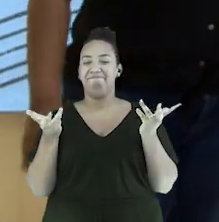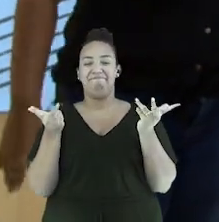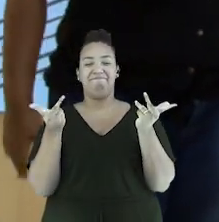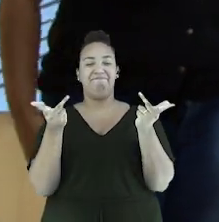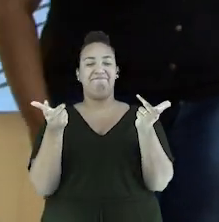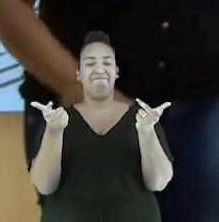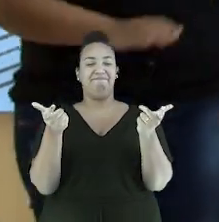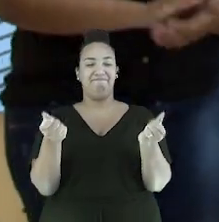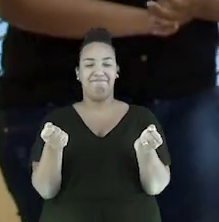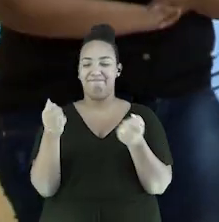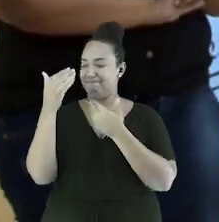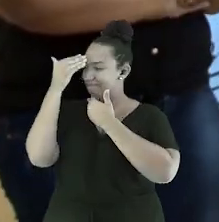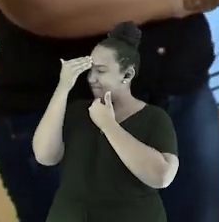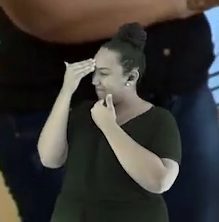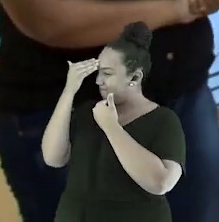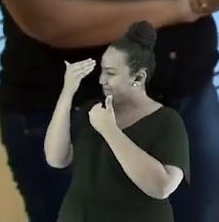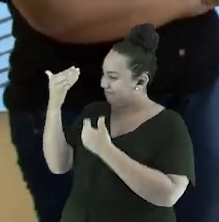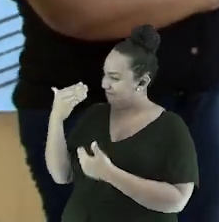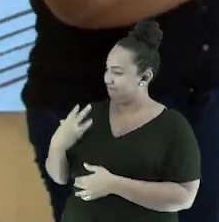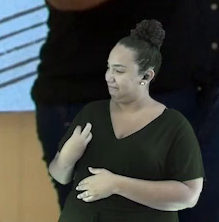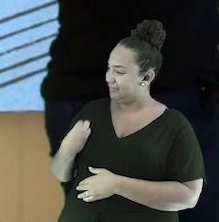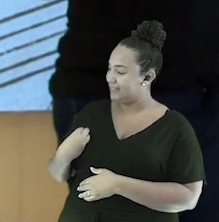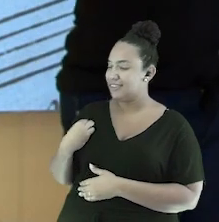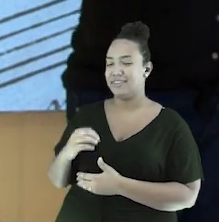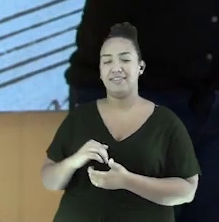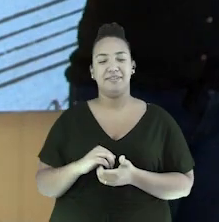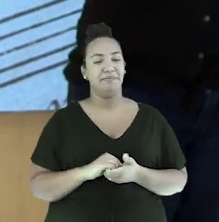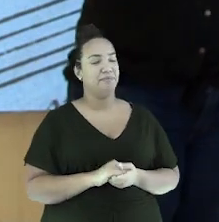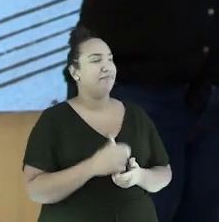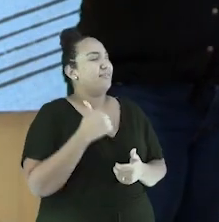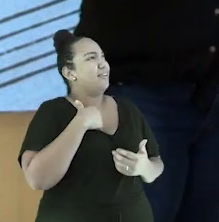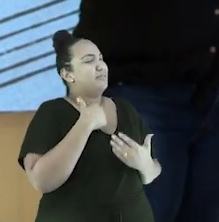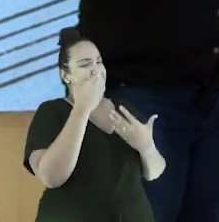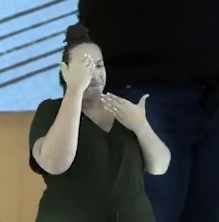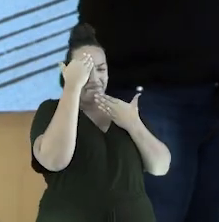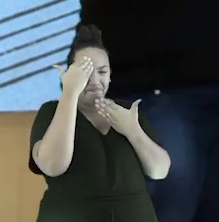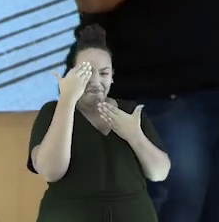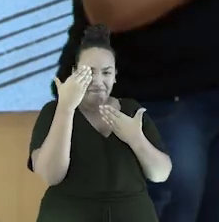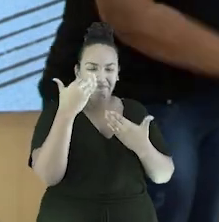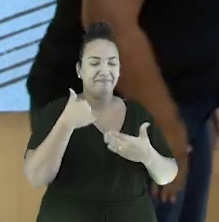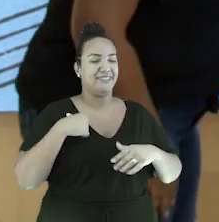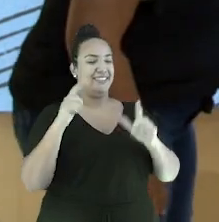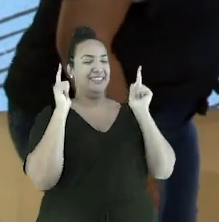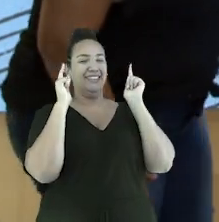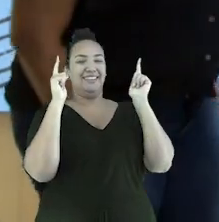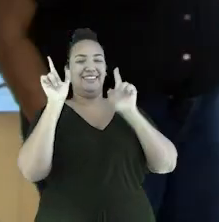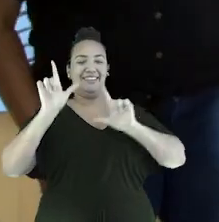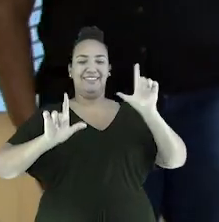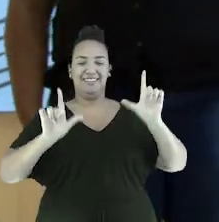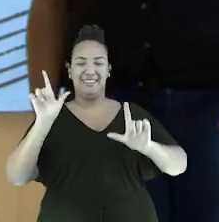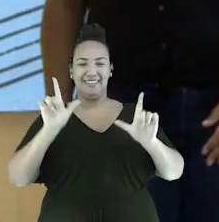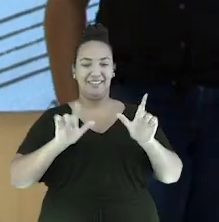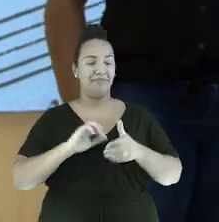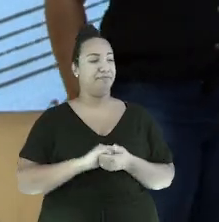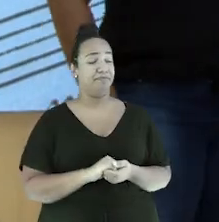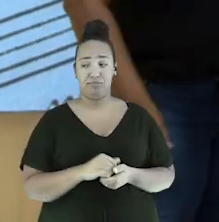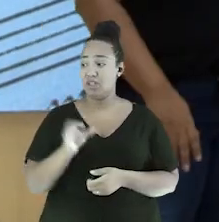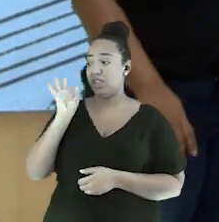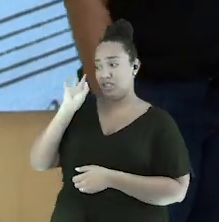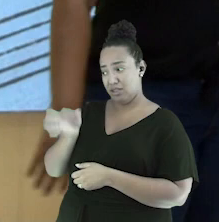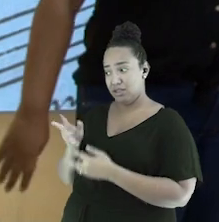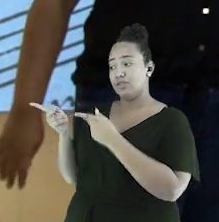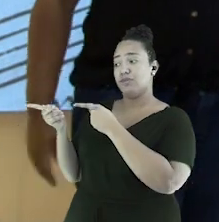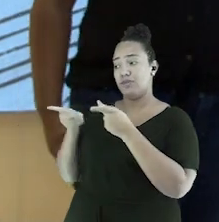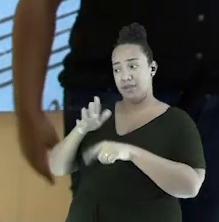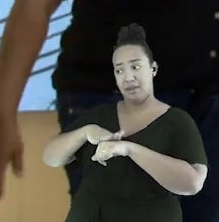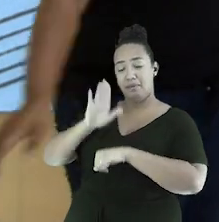Ficou maravilhoso. Muito obrigado pela sua participação, Débora. Que isso. Eu que agradeço. Me diverti muito no programa. Você pode ter certeza